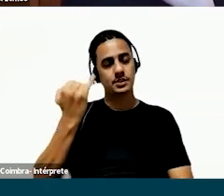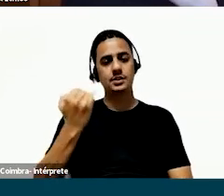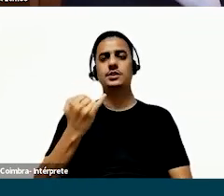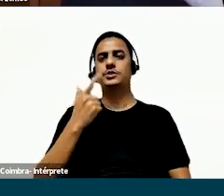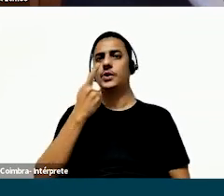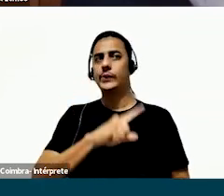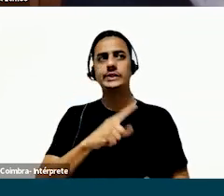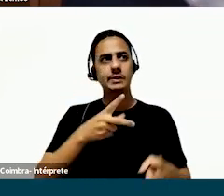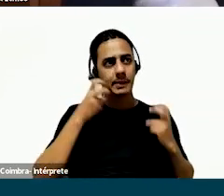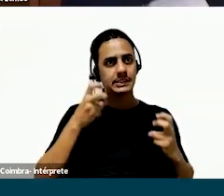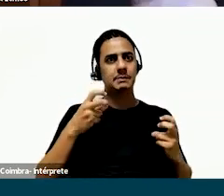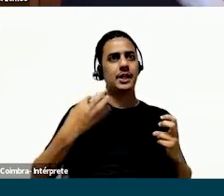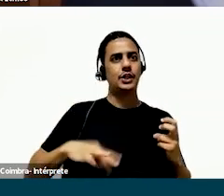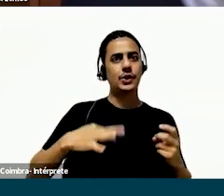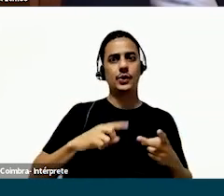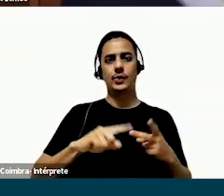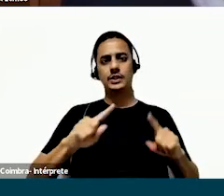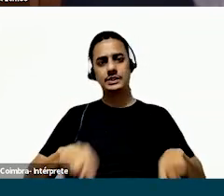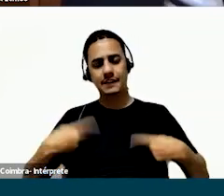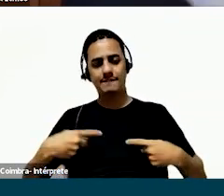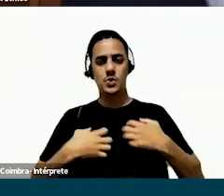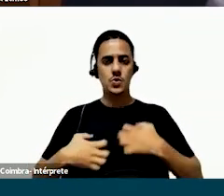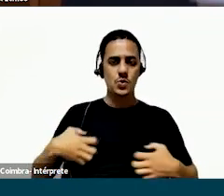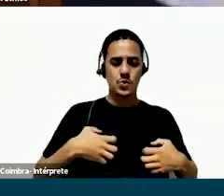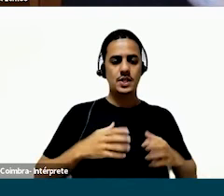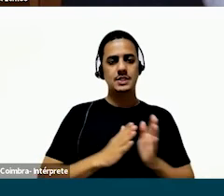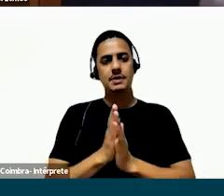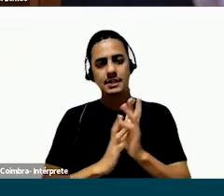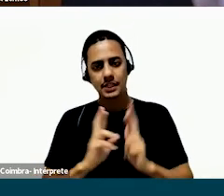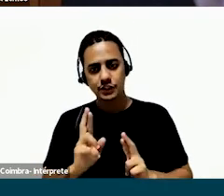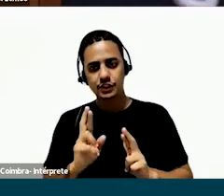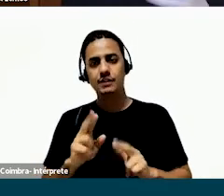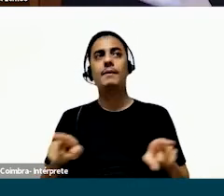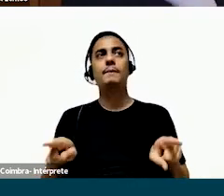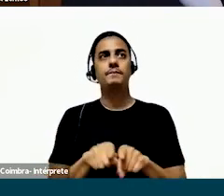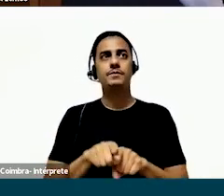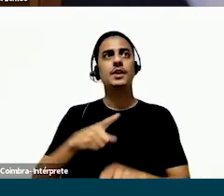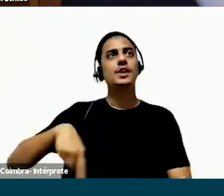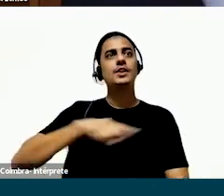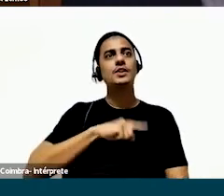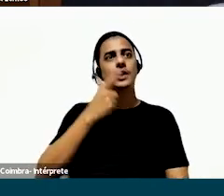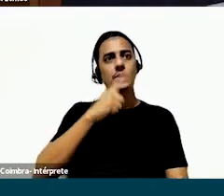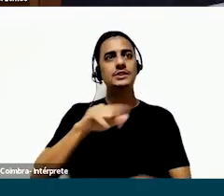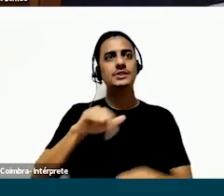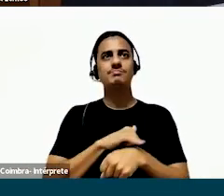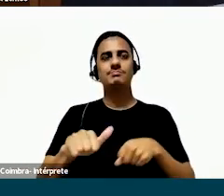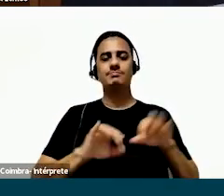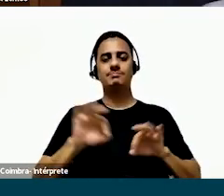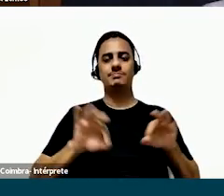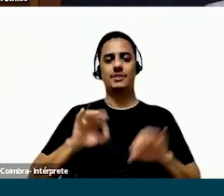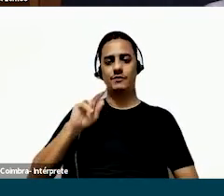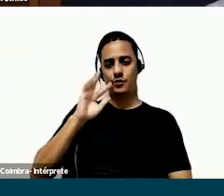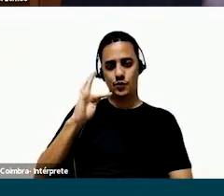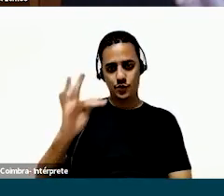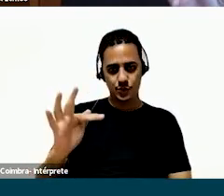importantes, então foi possível captar muito sobre dores, desafios, alegrias, expectativas, além da gente conseguir fazer um exercício de